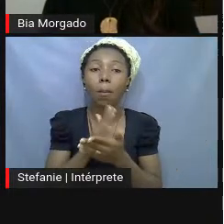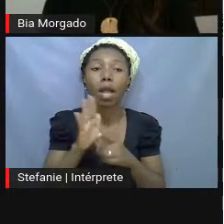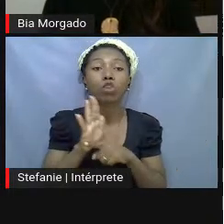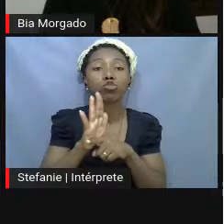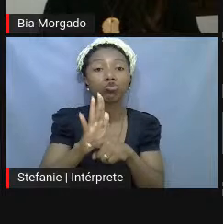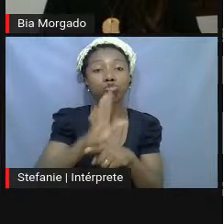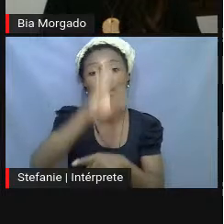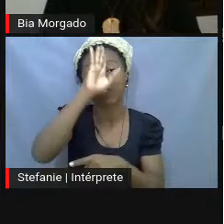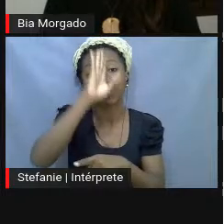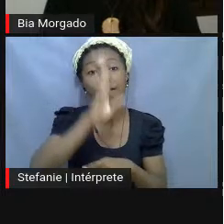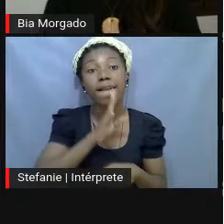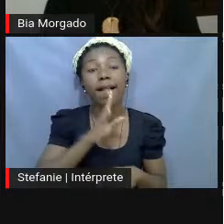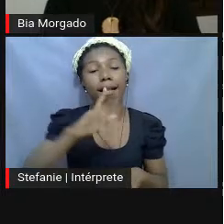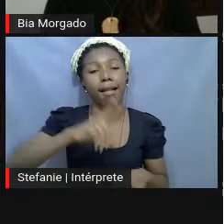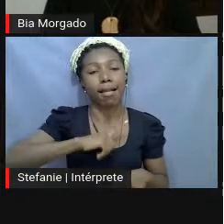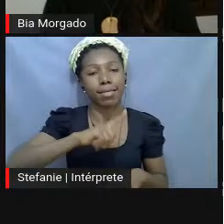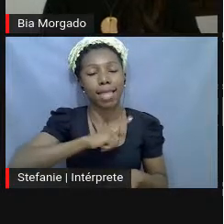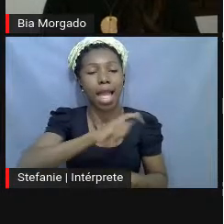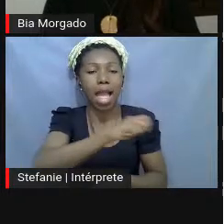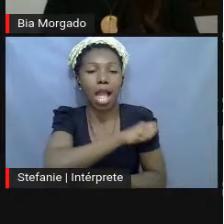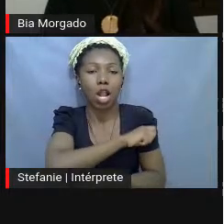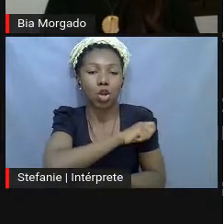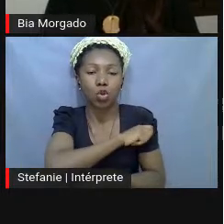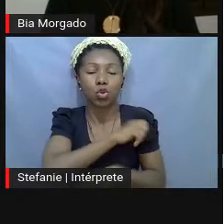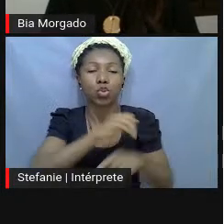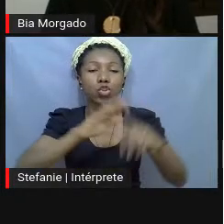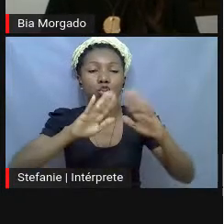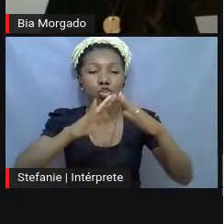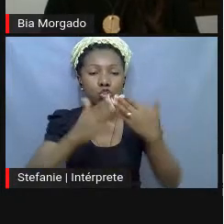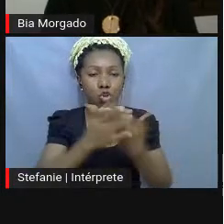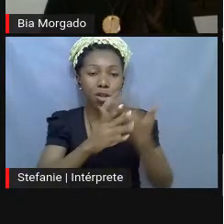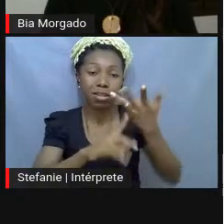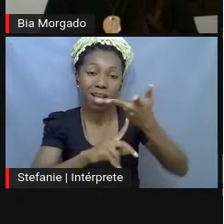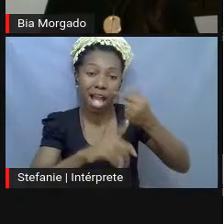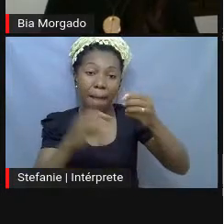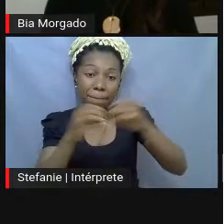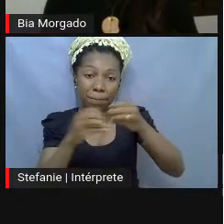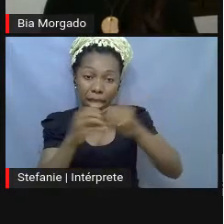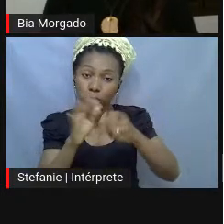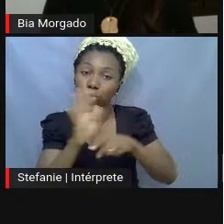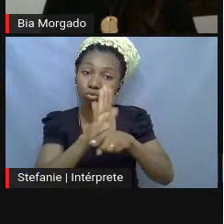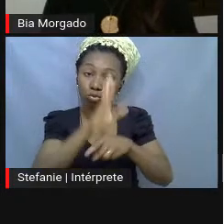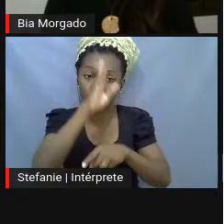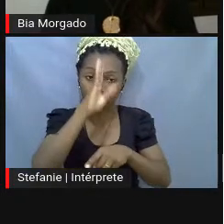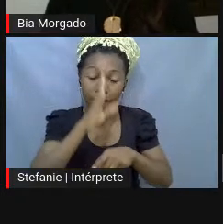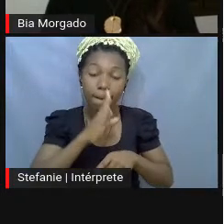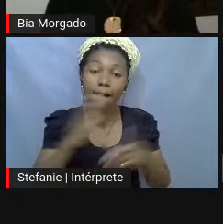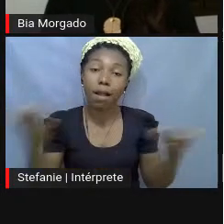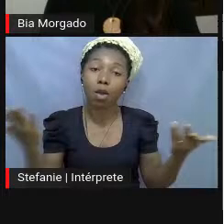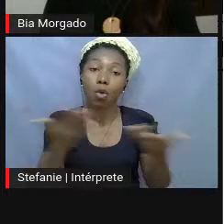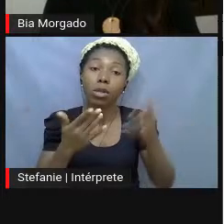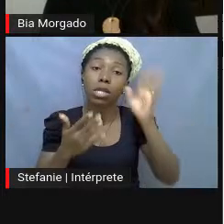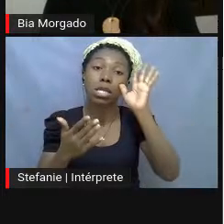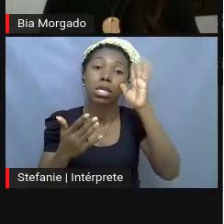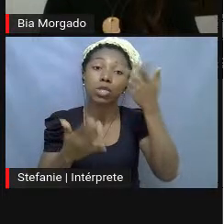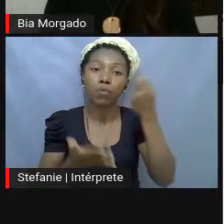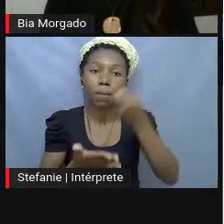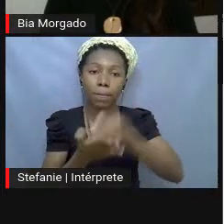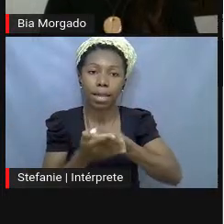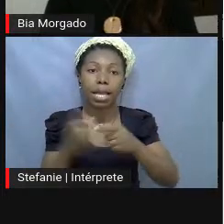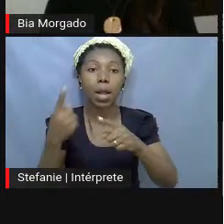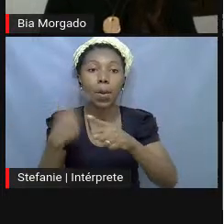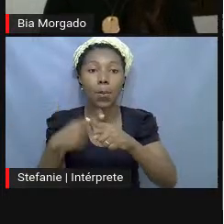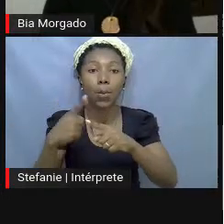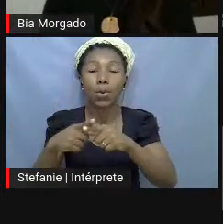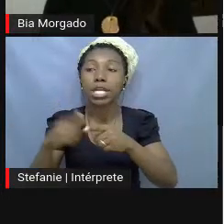como os alunos de um colégio de arte perto da galeria. Aliás, agora resolvemos pagá-los, pois introduzem as pessoas nas coisas,